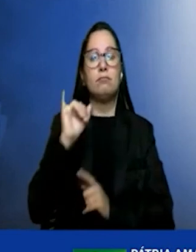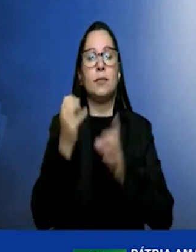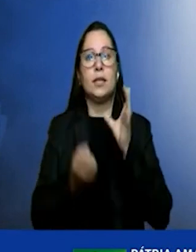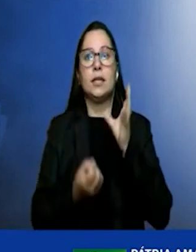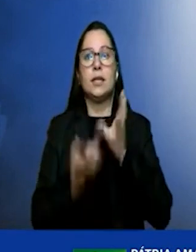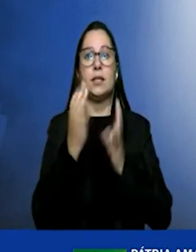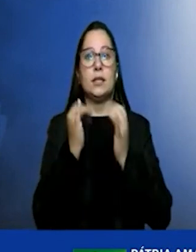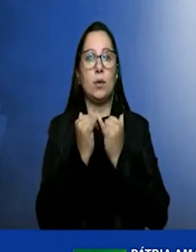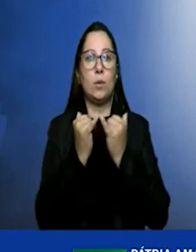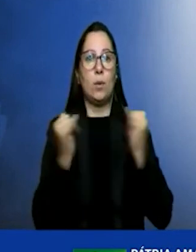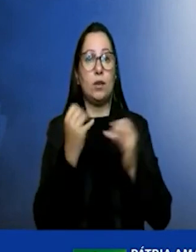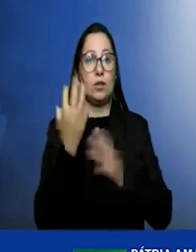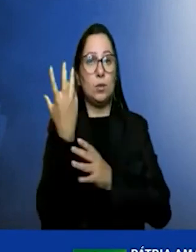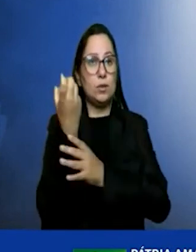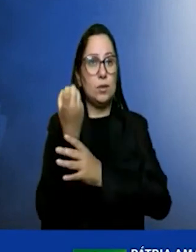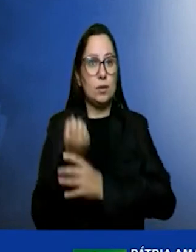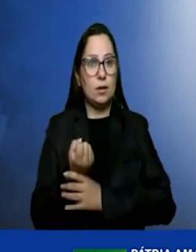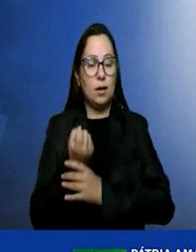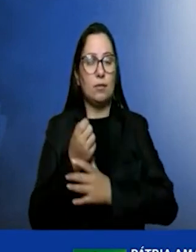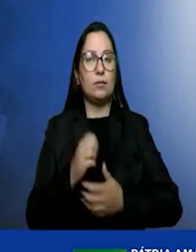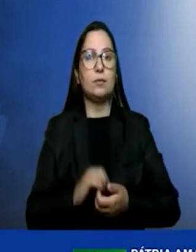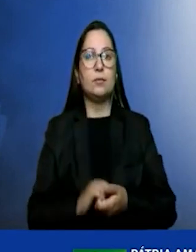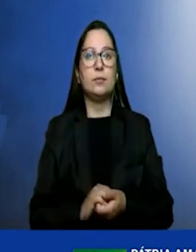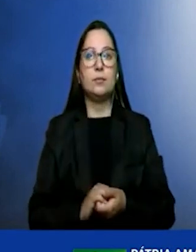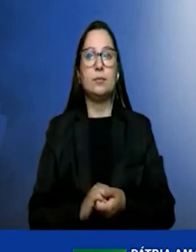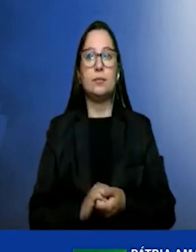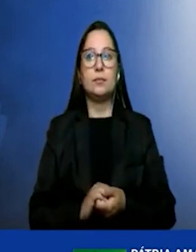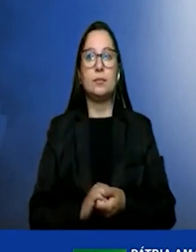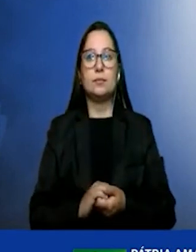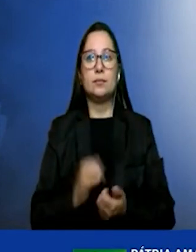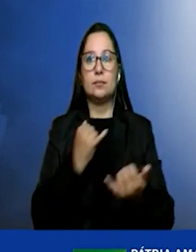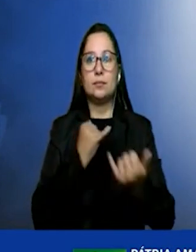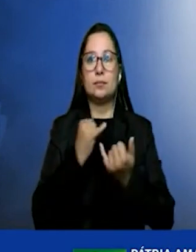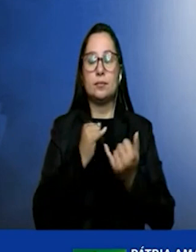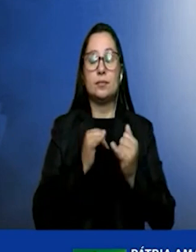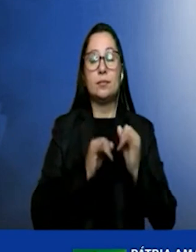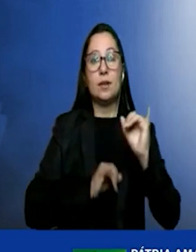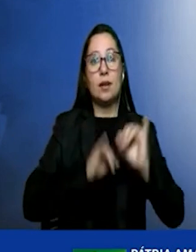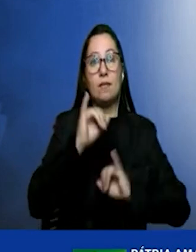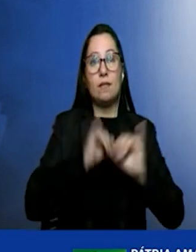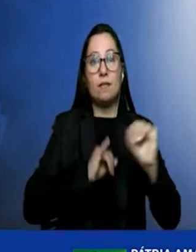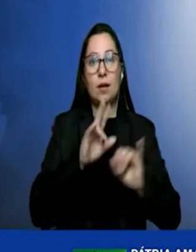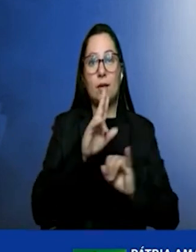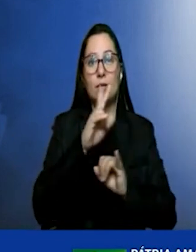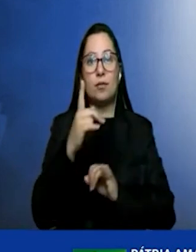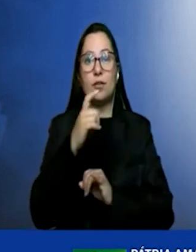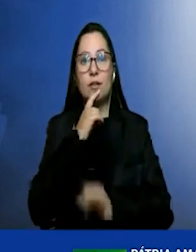sustentável como exemplo da fábrica de hidrogênio verde da Unigel.